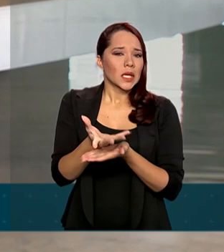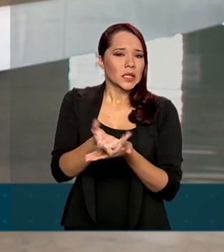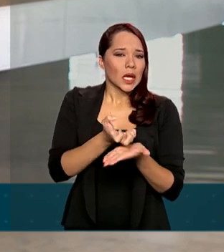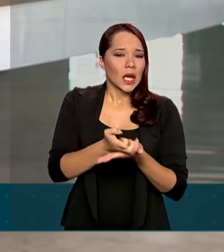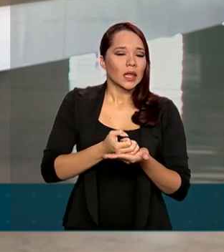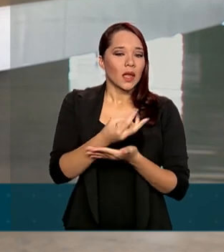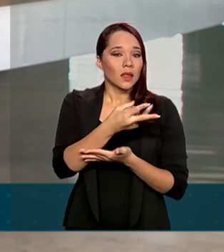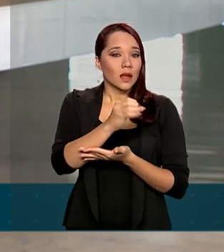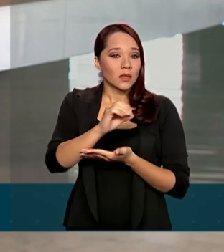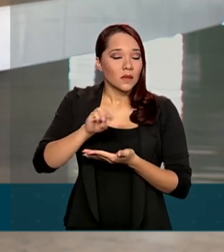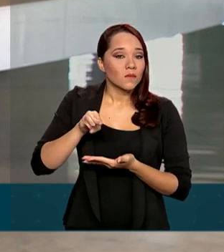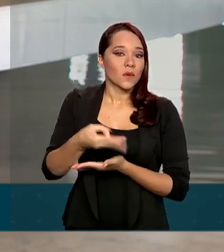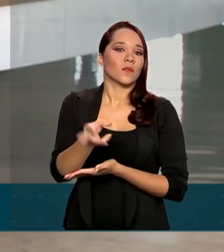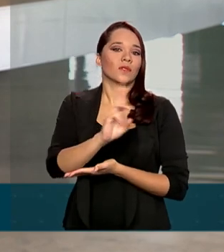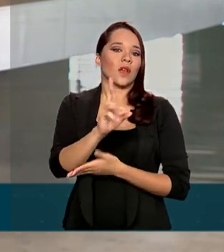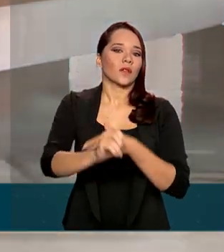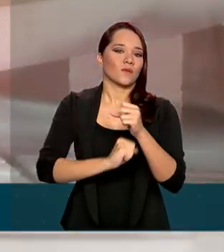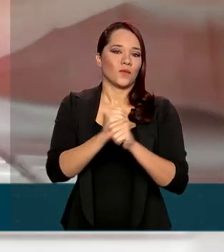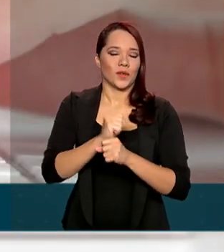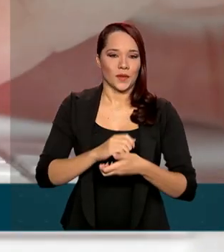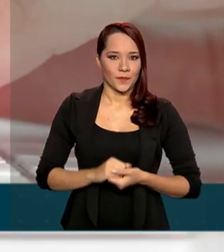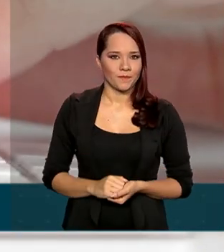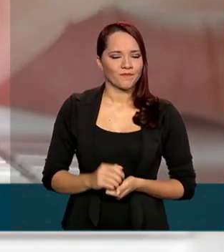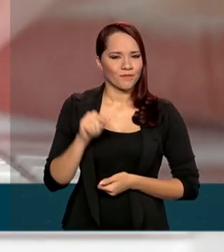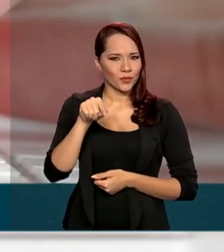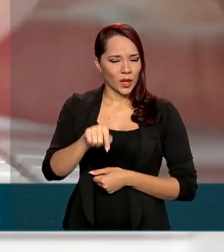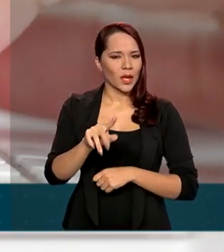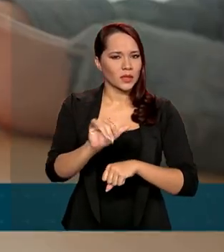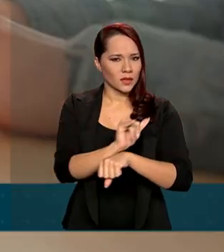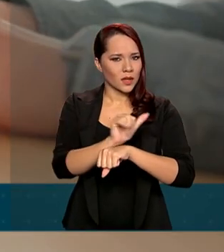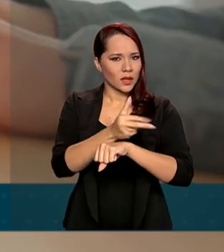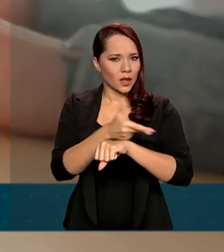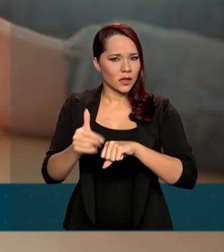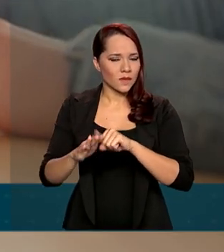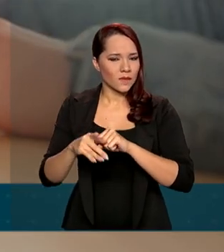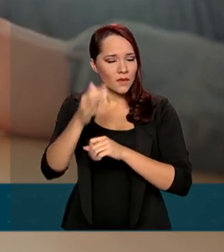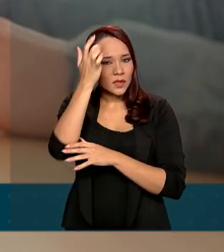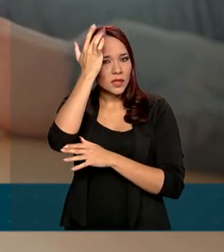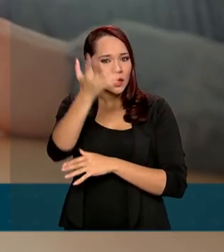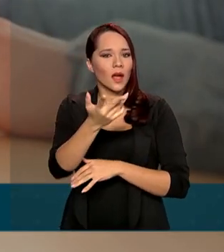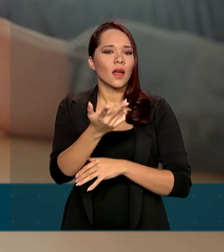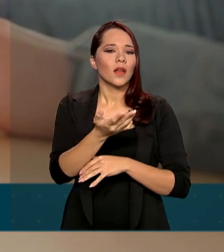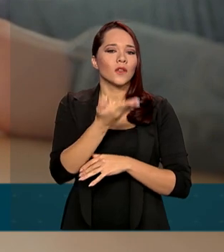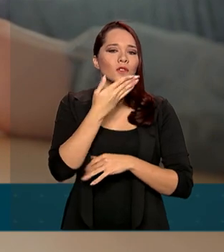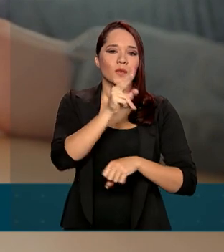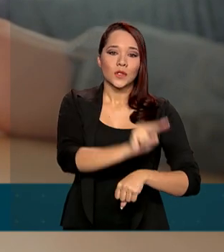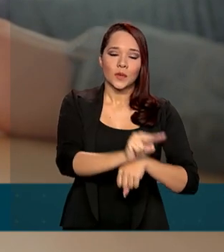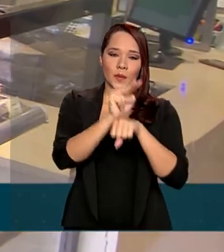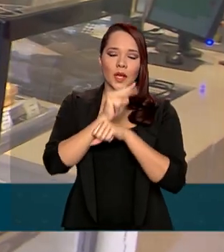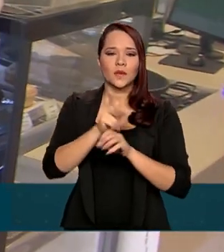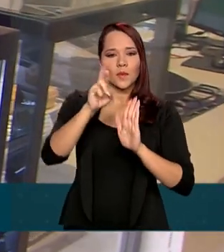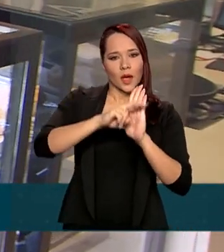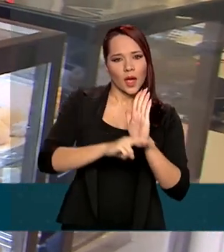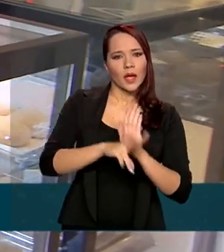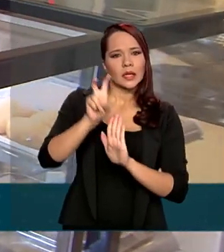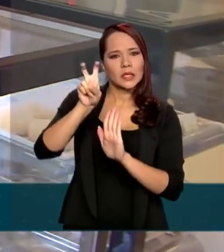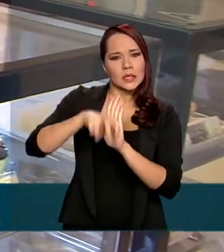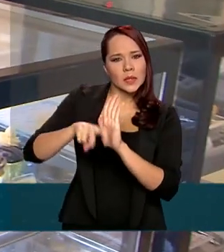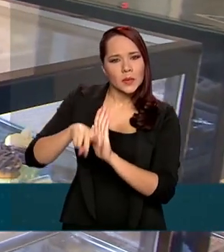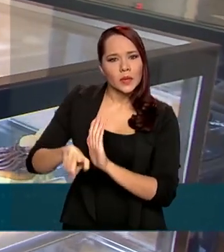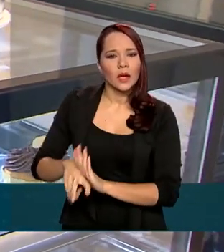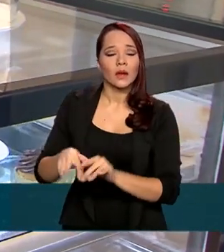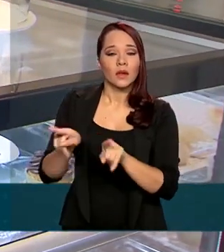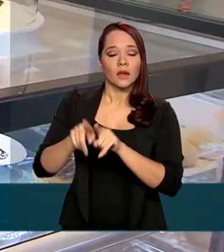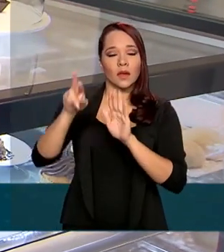por ano. Essa medida vai simplificar a contratação de operações de crédito, regras tributárias e de regulação